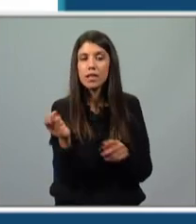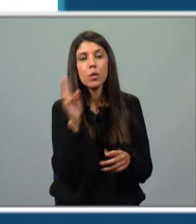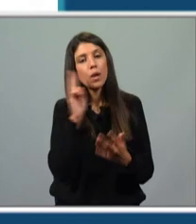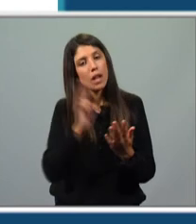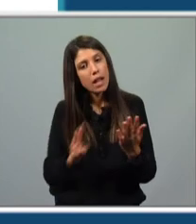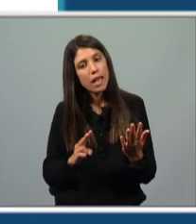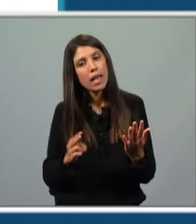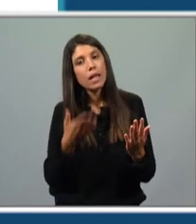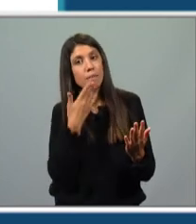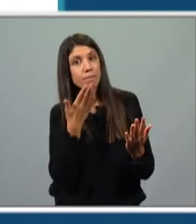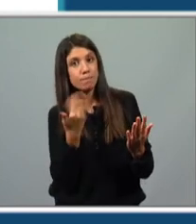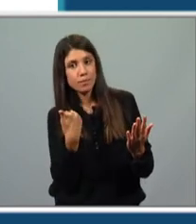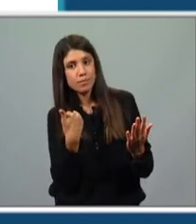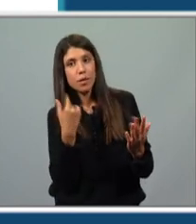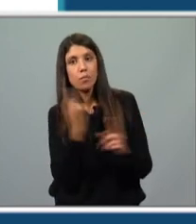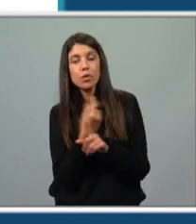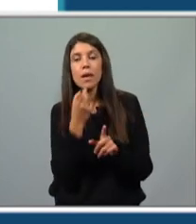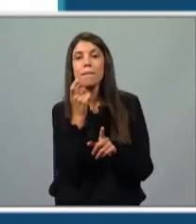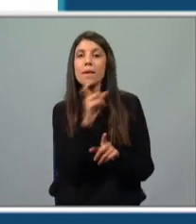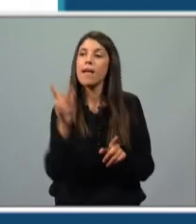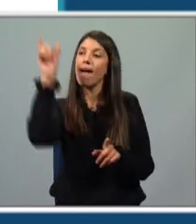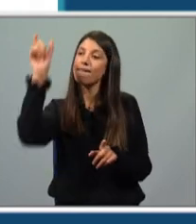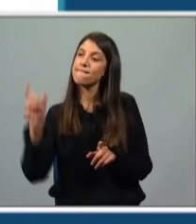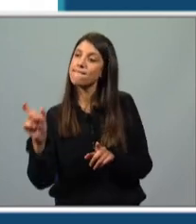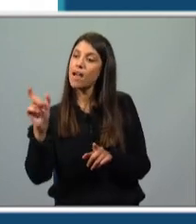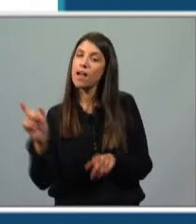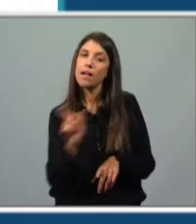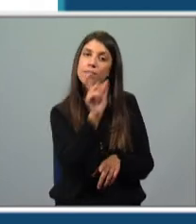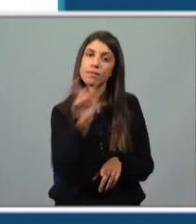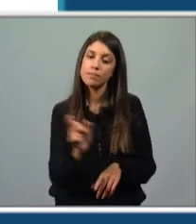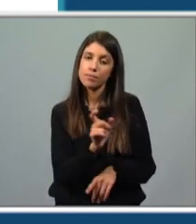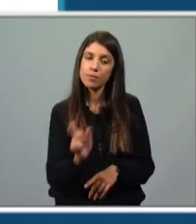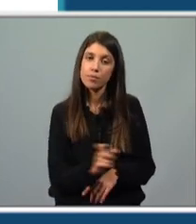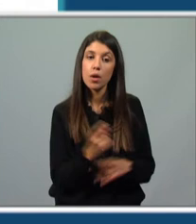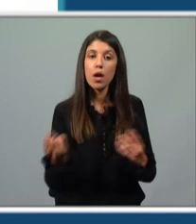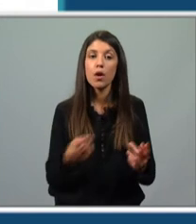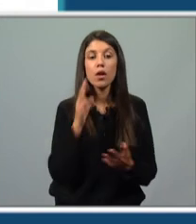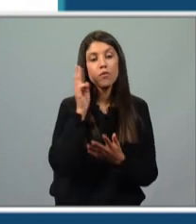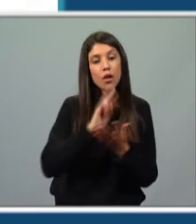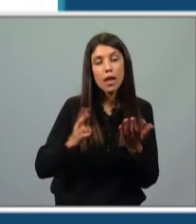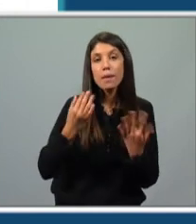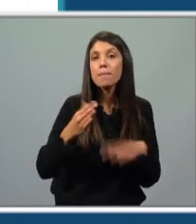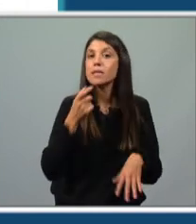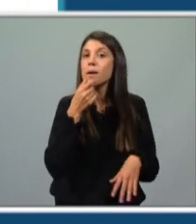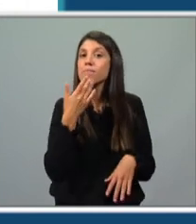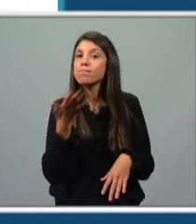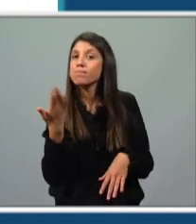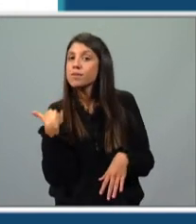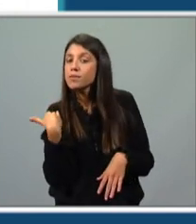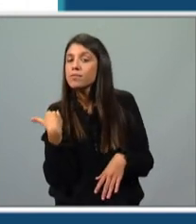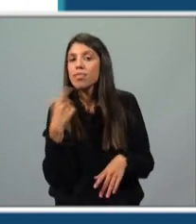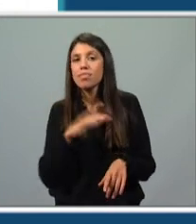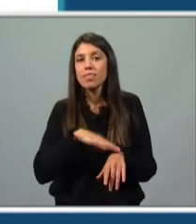desta vez temos ali as palavras que faltam no texto. E vou ler sem as dizer, sem o completar, para te dar